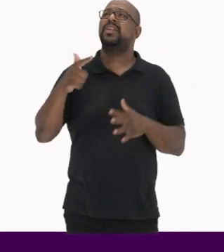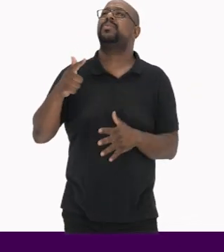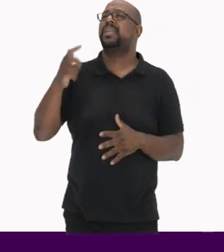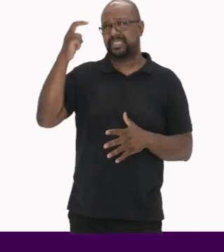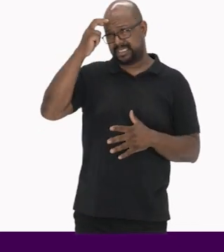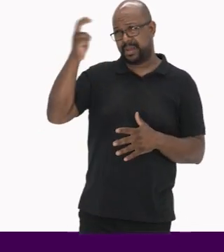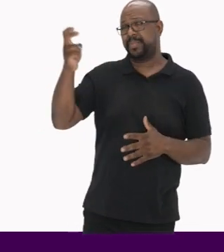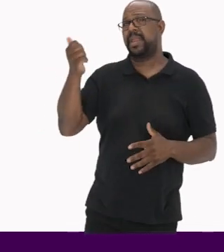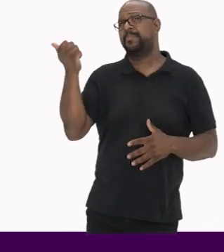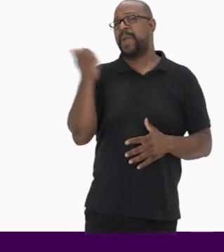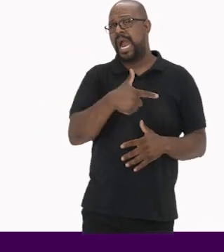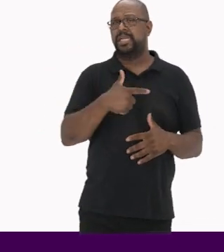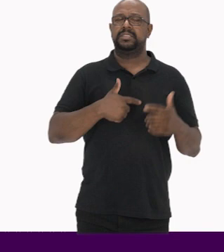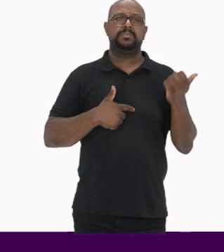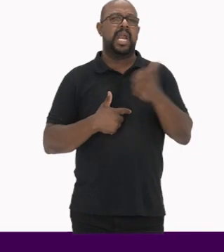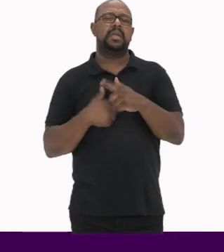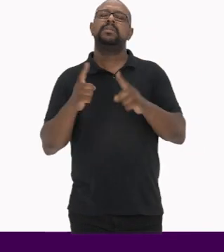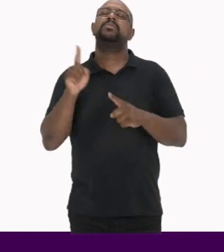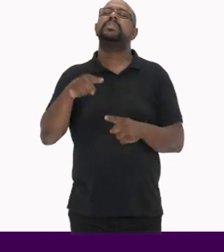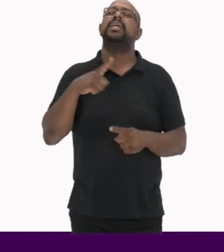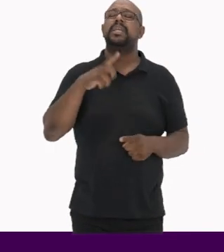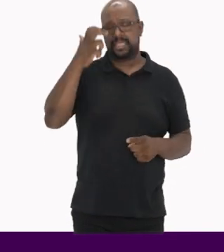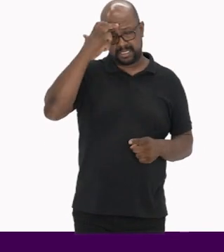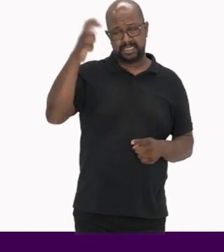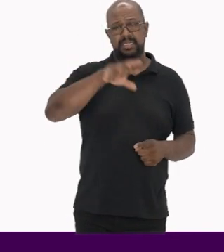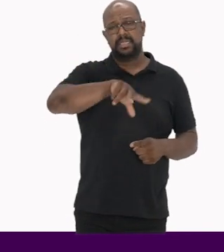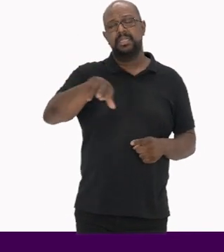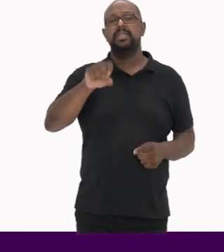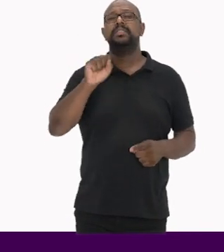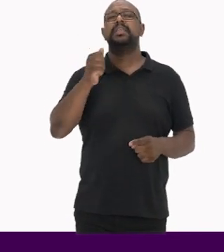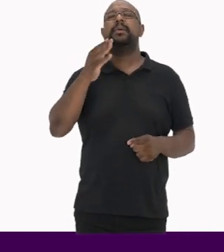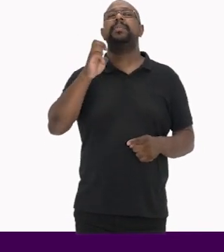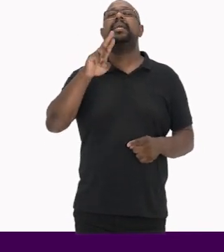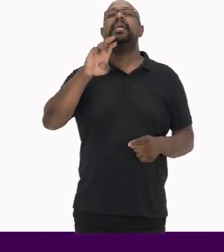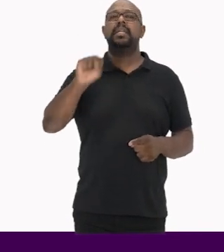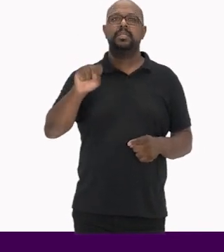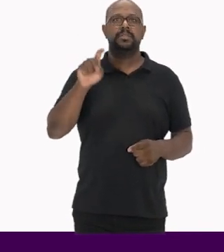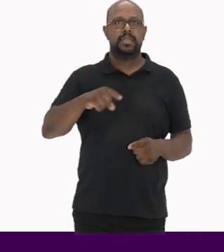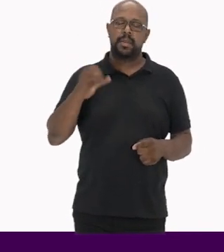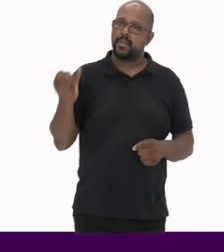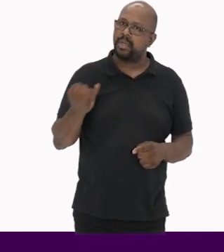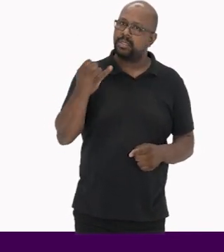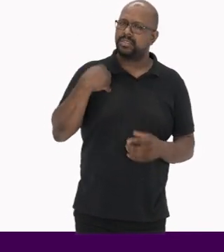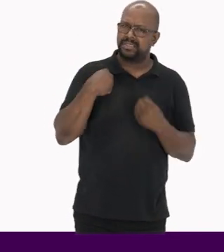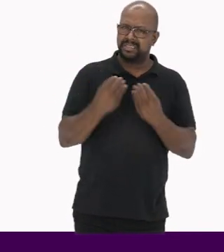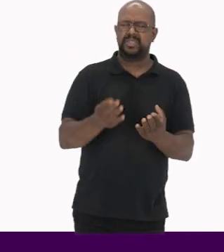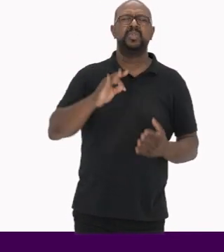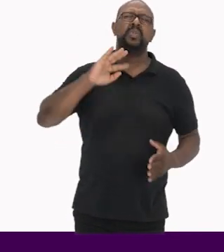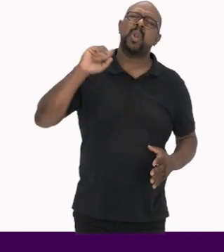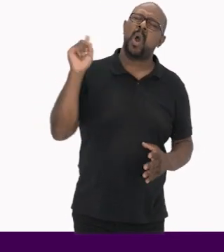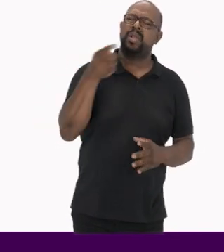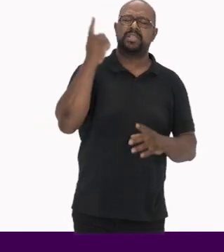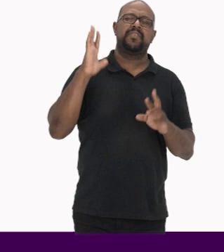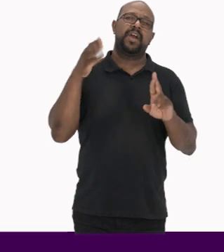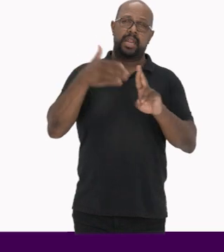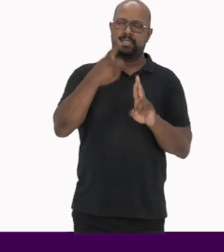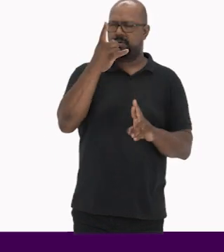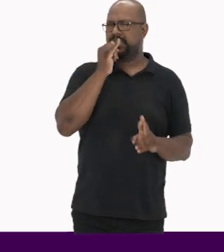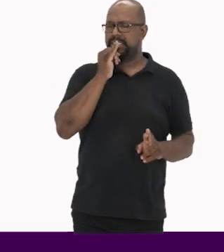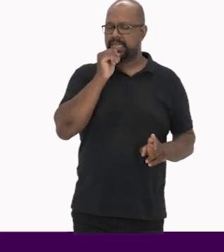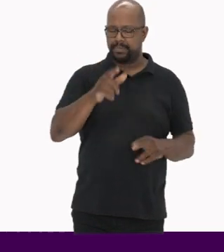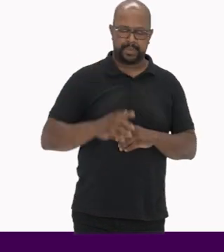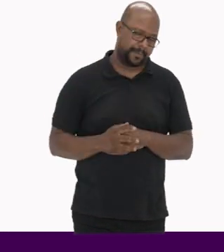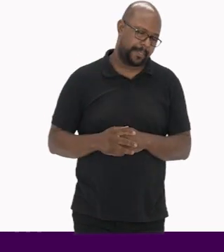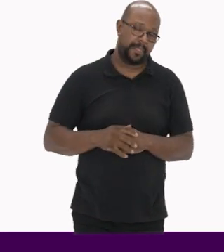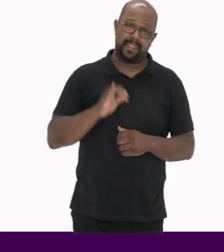saber maior que o outro Há saberes E nesse sentido, importa trazer todas as referências Vou dar um exemplo para